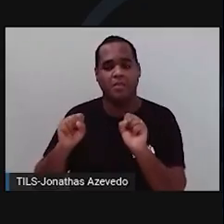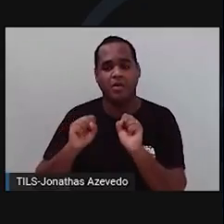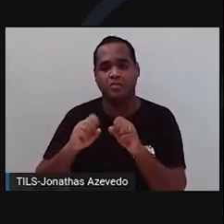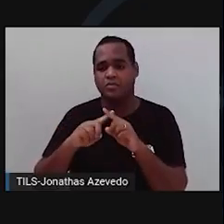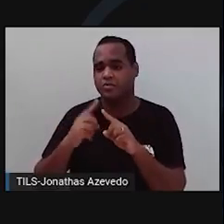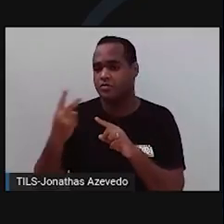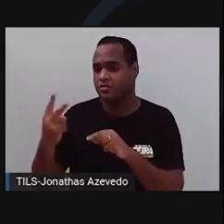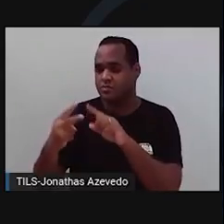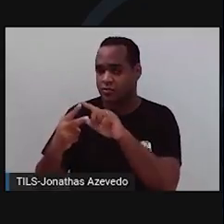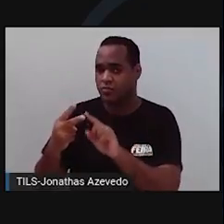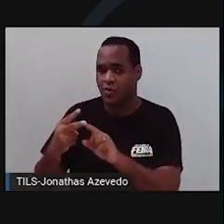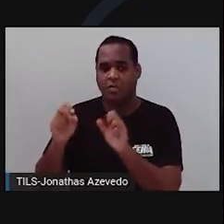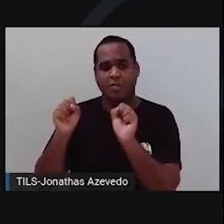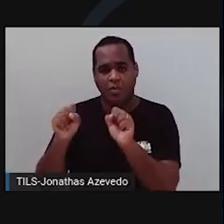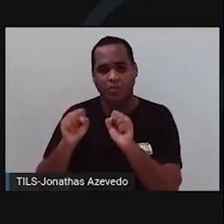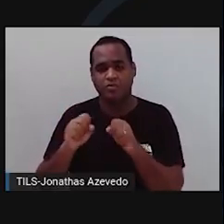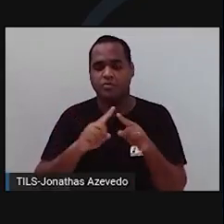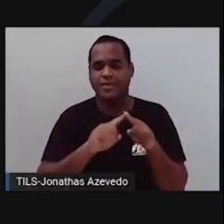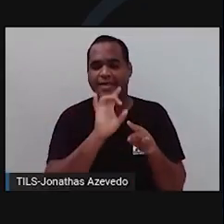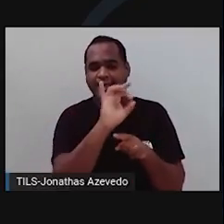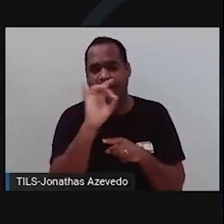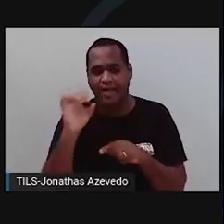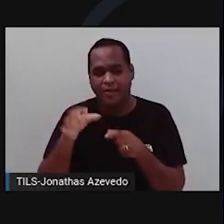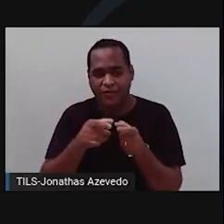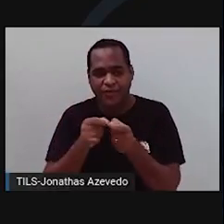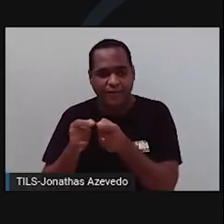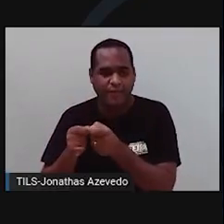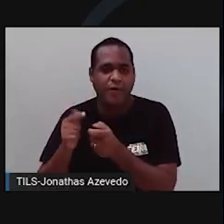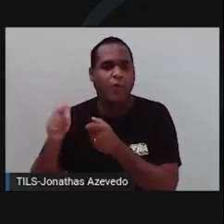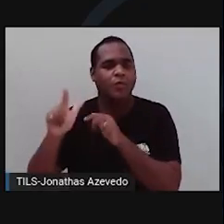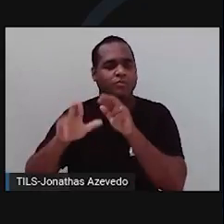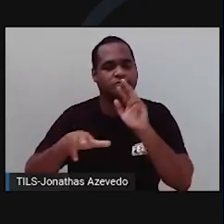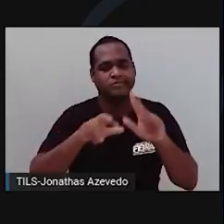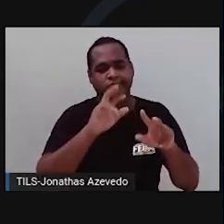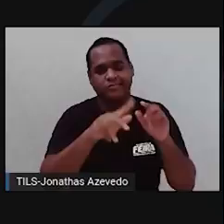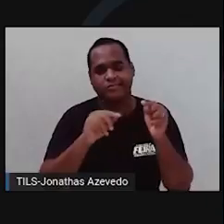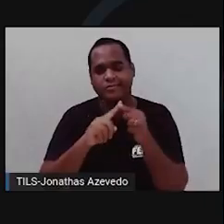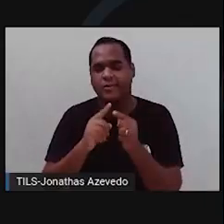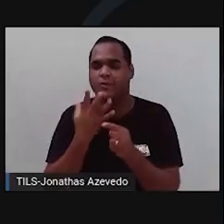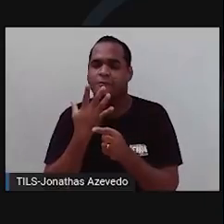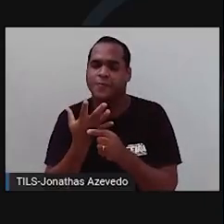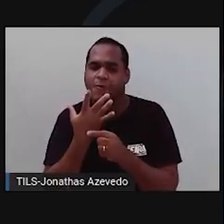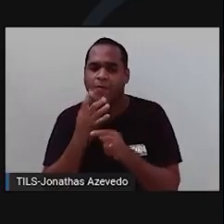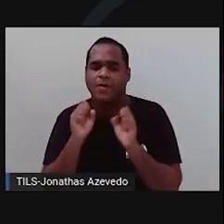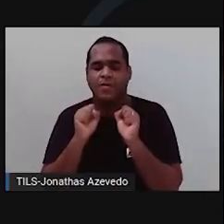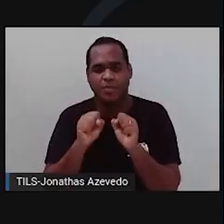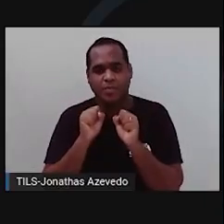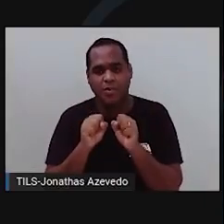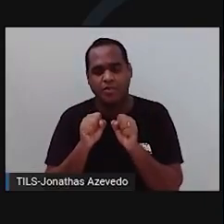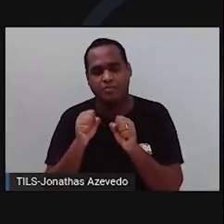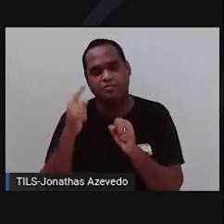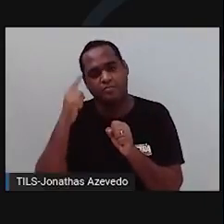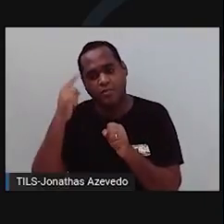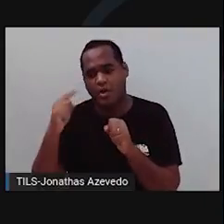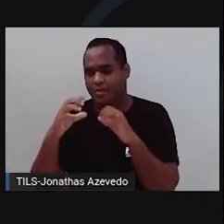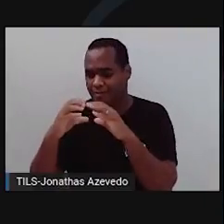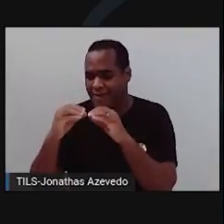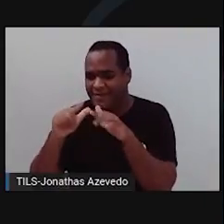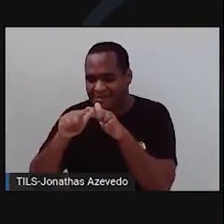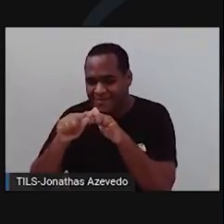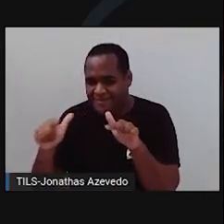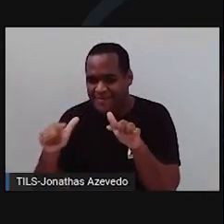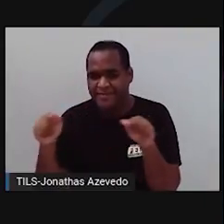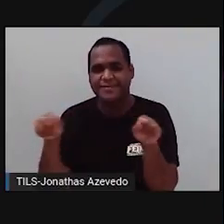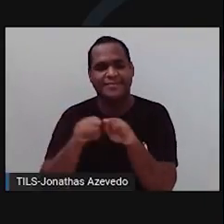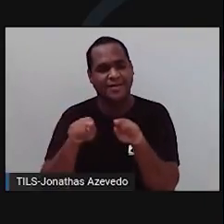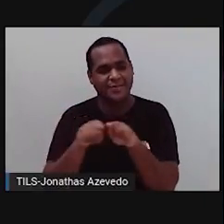fenótipos possíveis. Mas as ervilhas têm muitas outras características. Além das cores, elas podem ser ainda lisas ou rugosas. Teremos